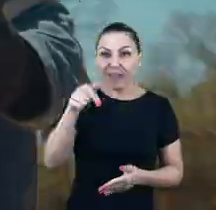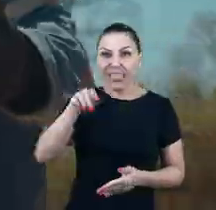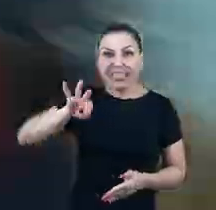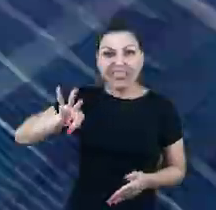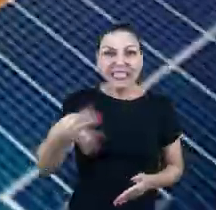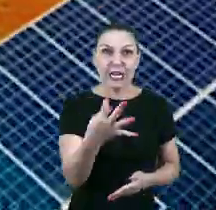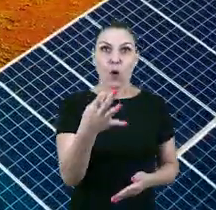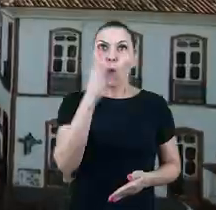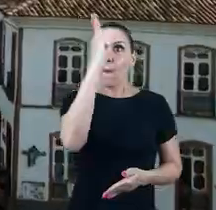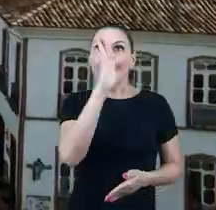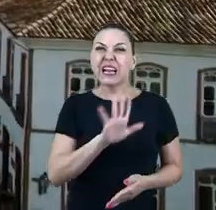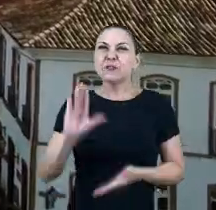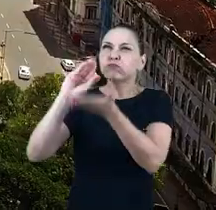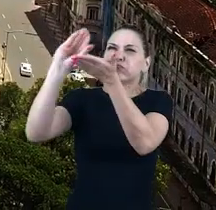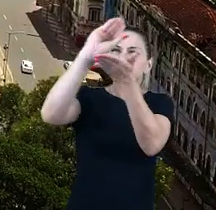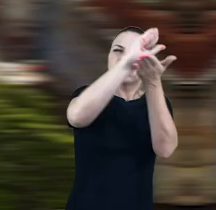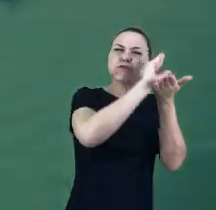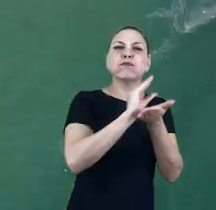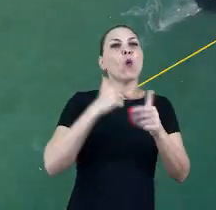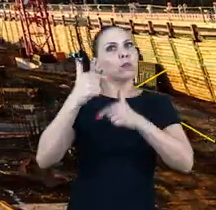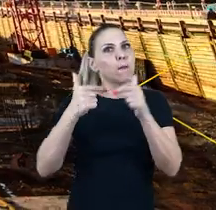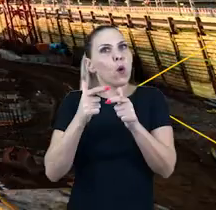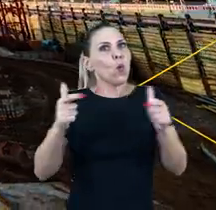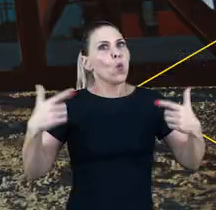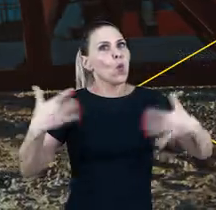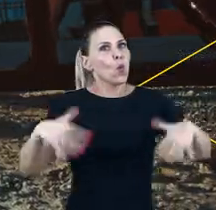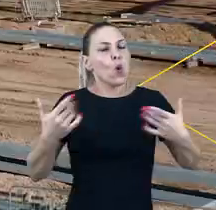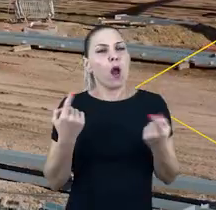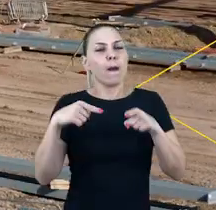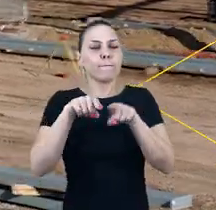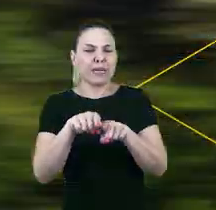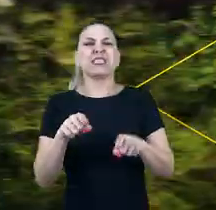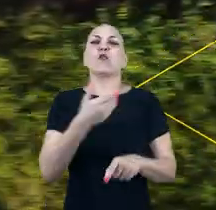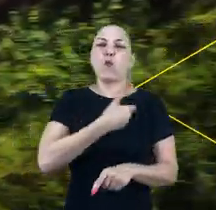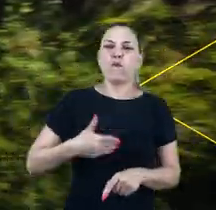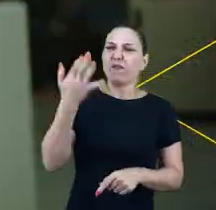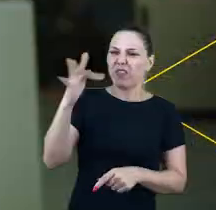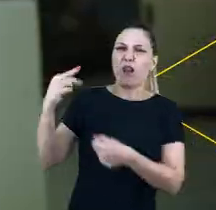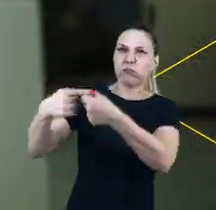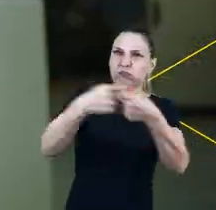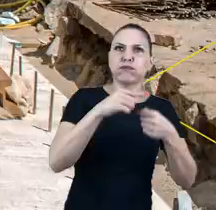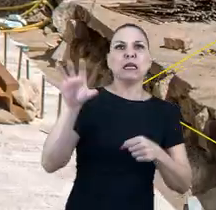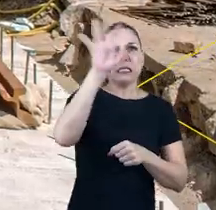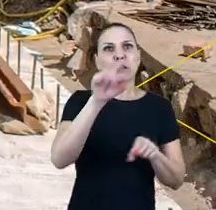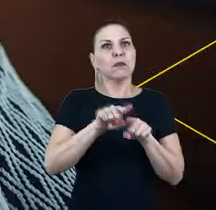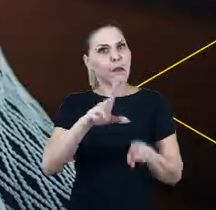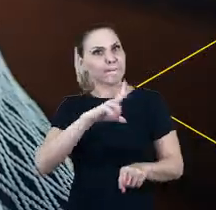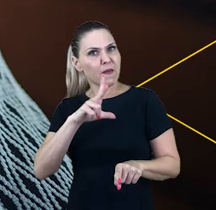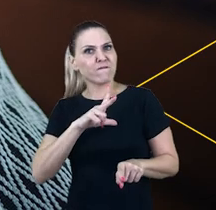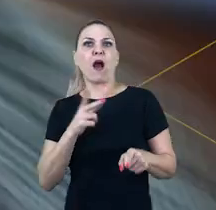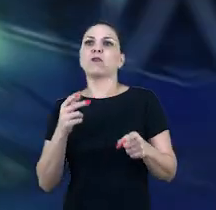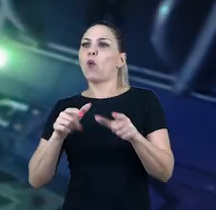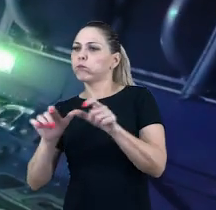território brasileiro. Um trabalho grandioso feito com a União e a parceria do Governo Federal com estados e municípios, setor privado e movimentos